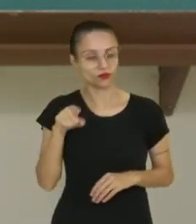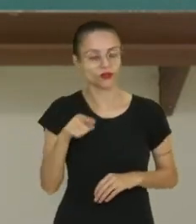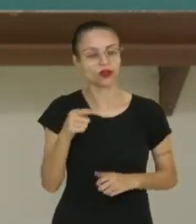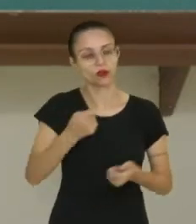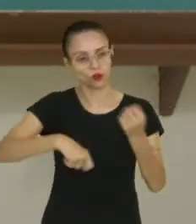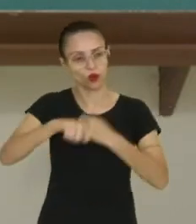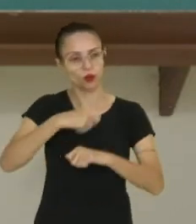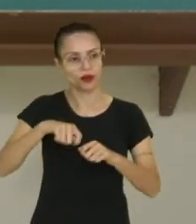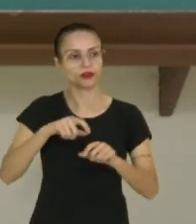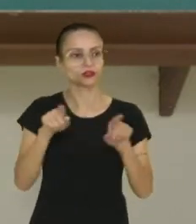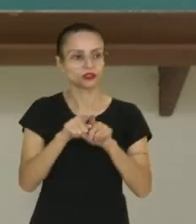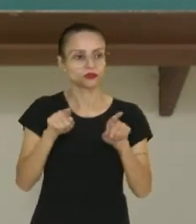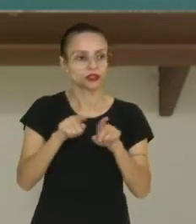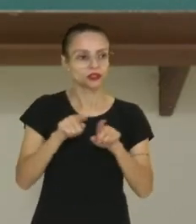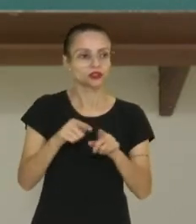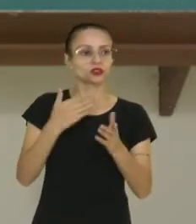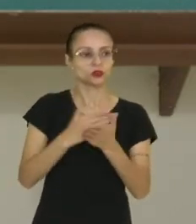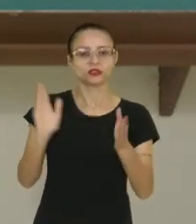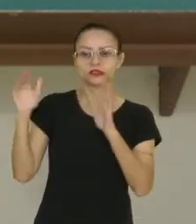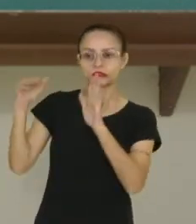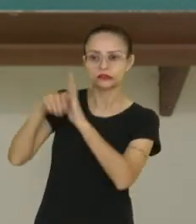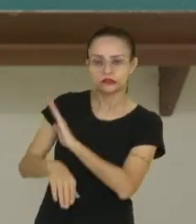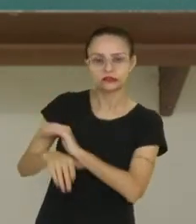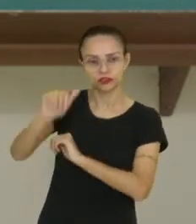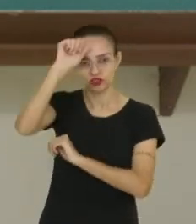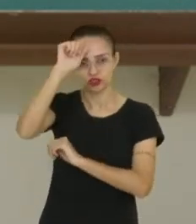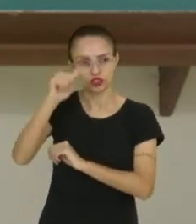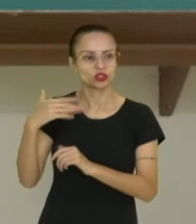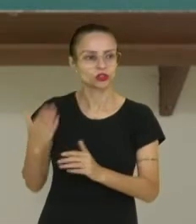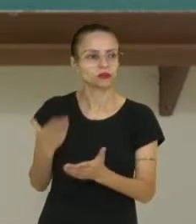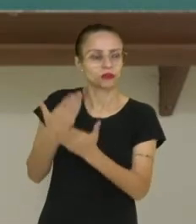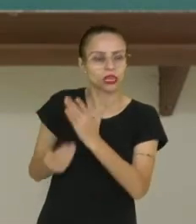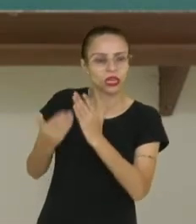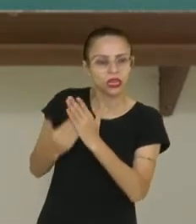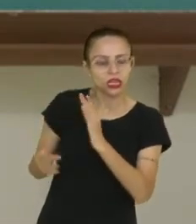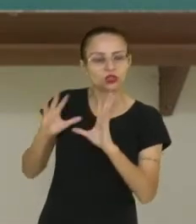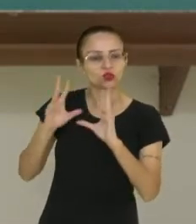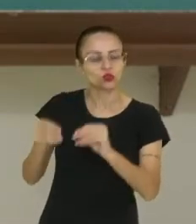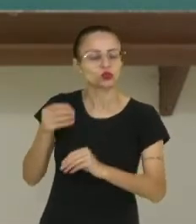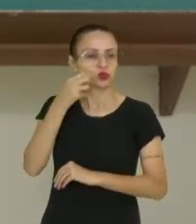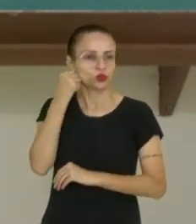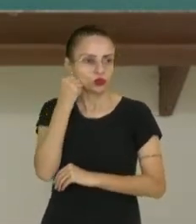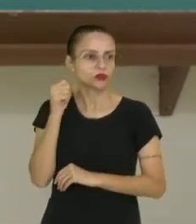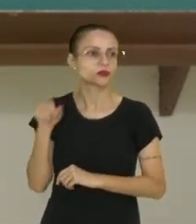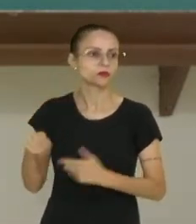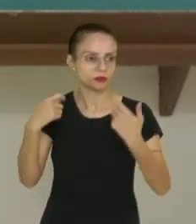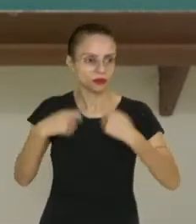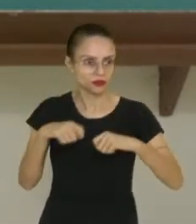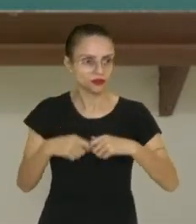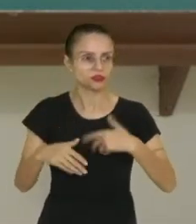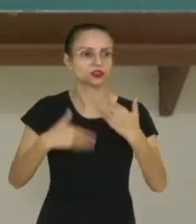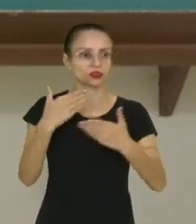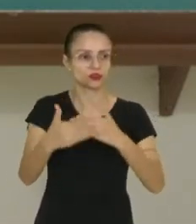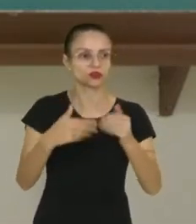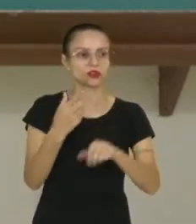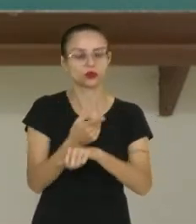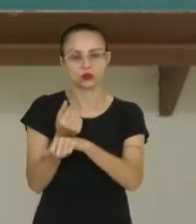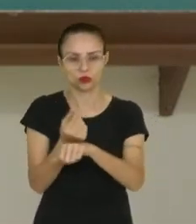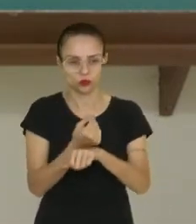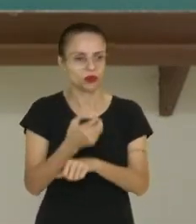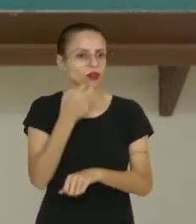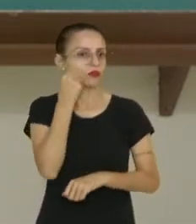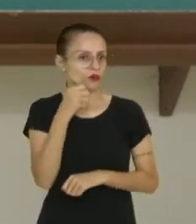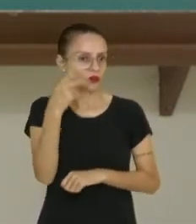comércio das índias estava entrando em declínio, então eles estavam perdendo todo o lucro que eles tinham, eles precisavam desenvolver uma atividade econômica